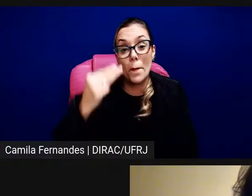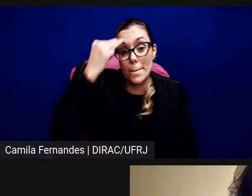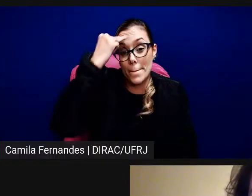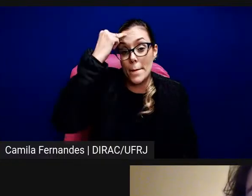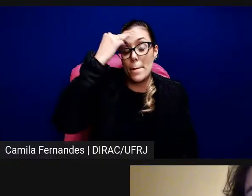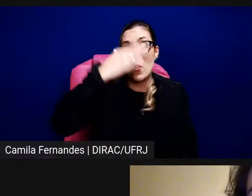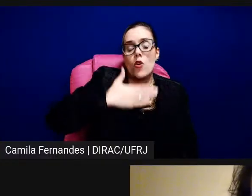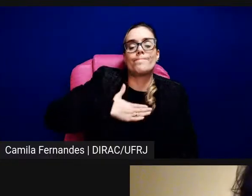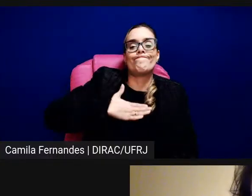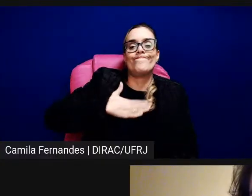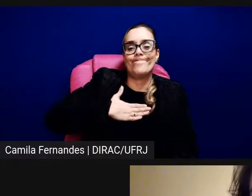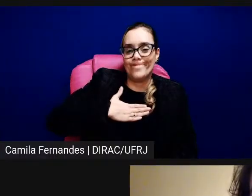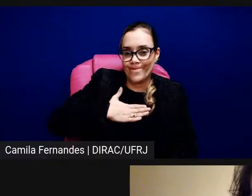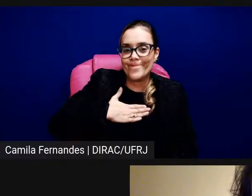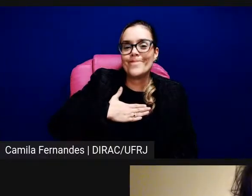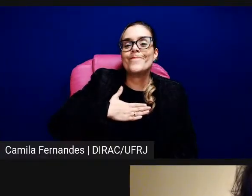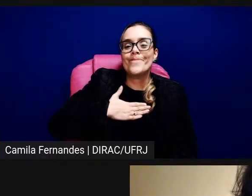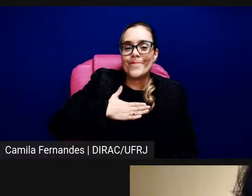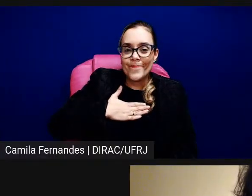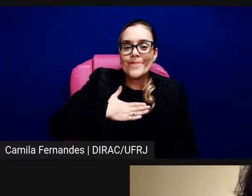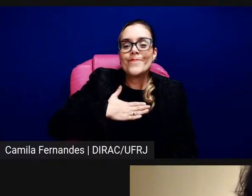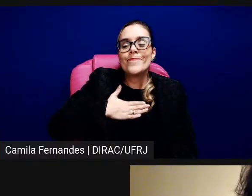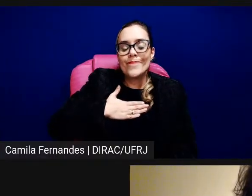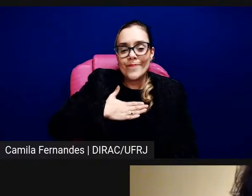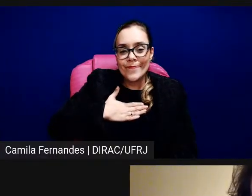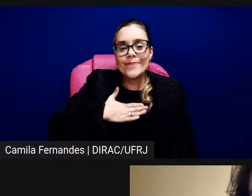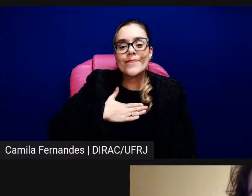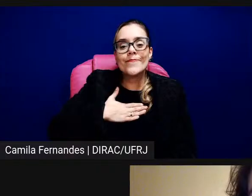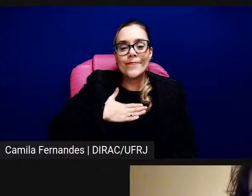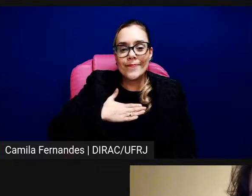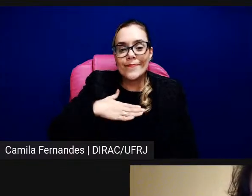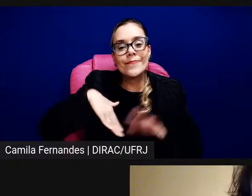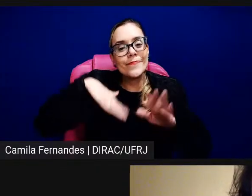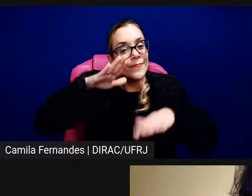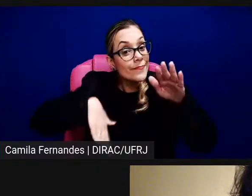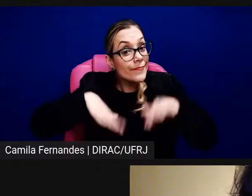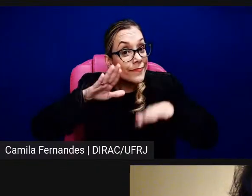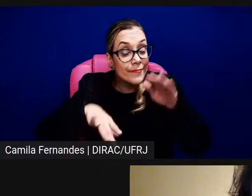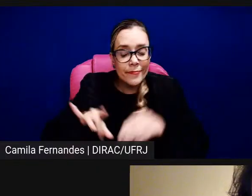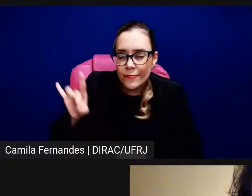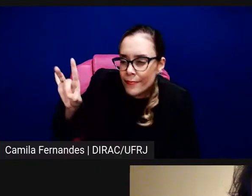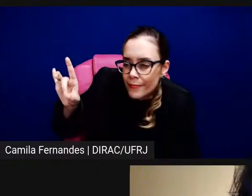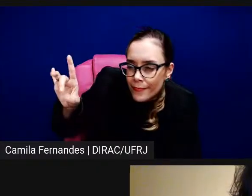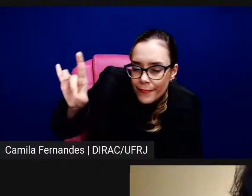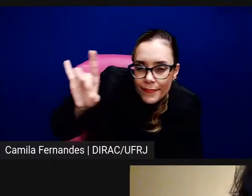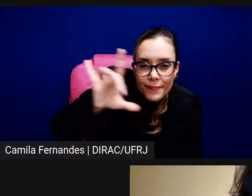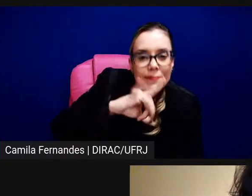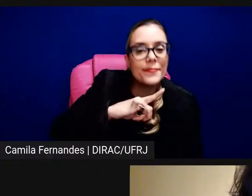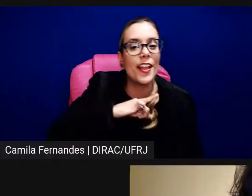projeto também a gente tem que saber ouvir, né, eles vêm com seus próprios parâmetros, assim.